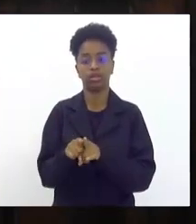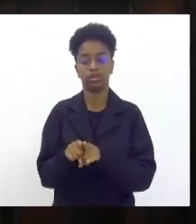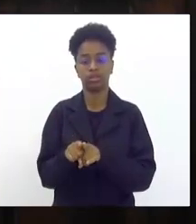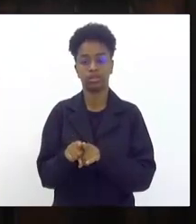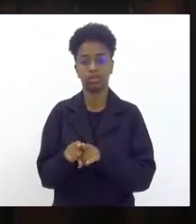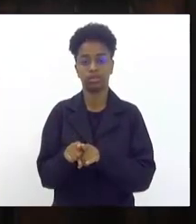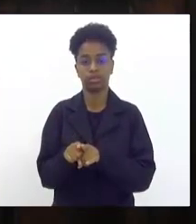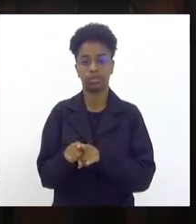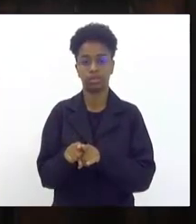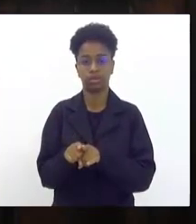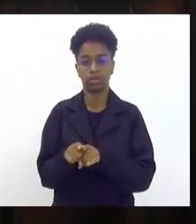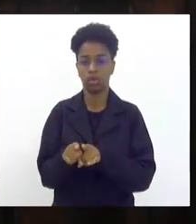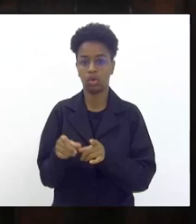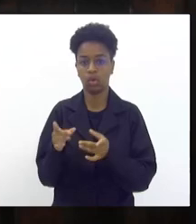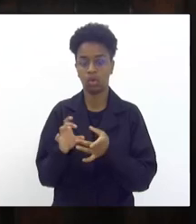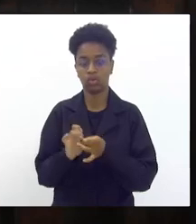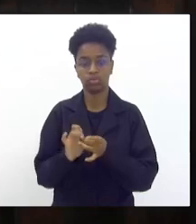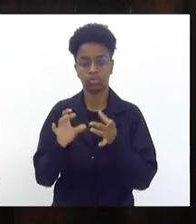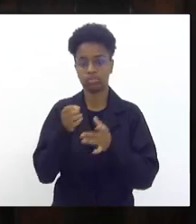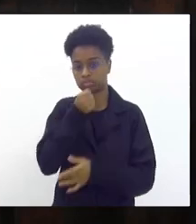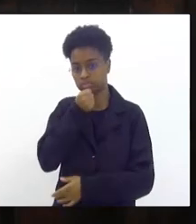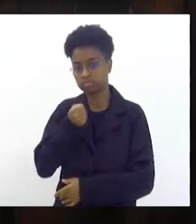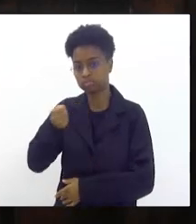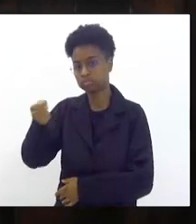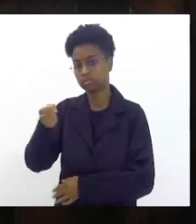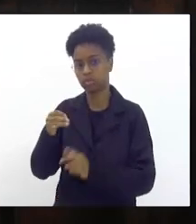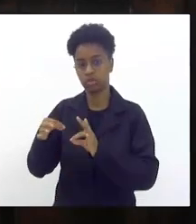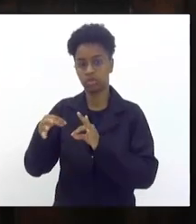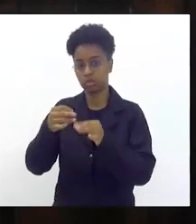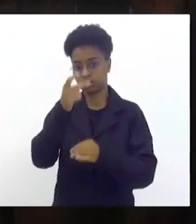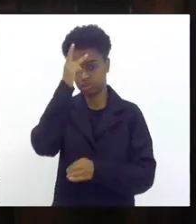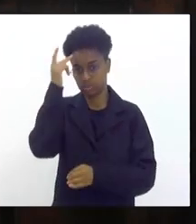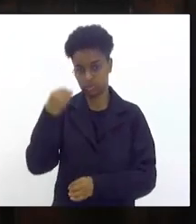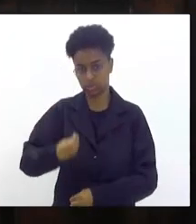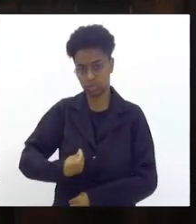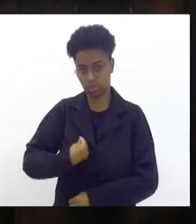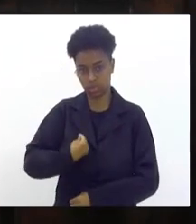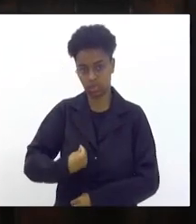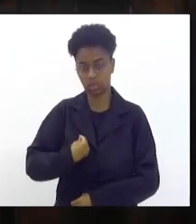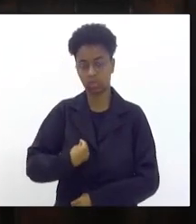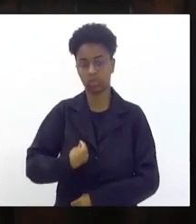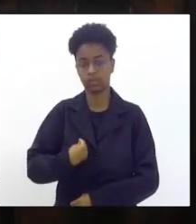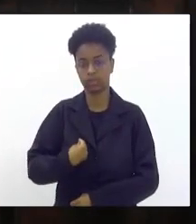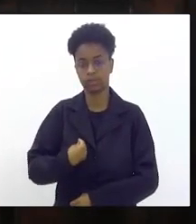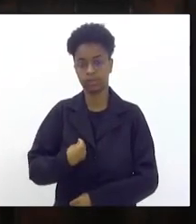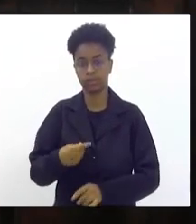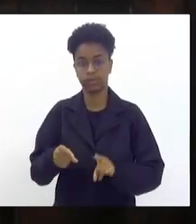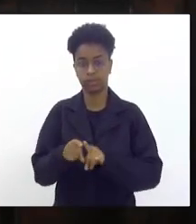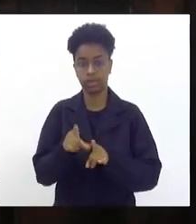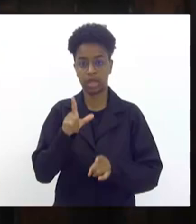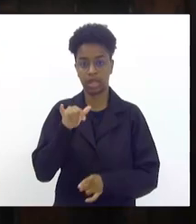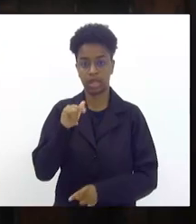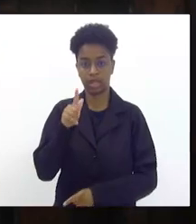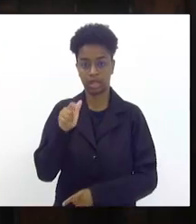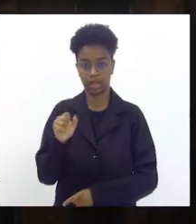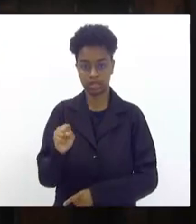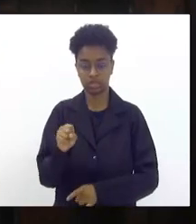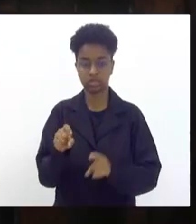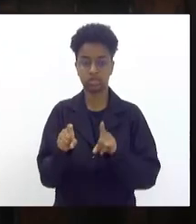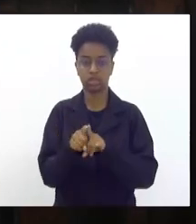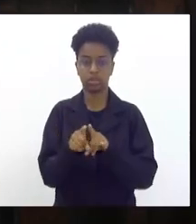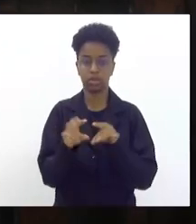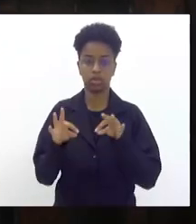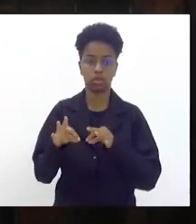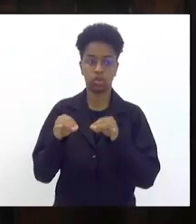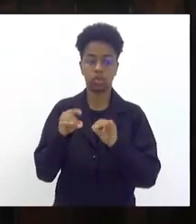a sessão do uso da palavra a concessão do uso da palavra a todos os presentes as ligas e a todos os